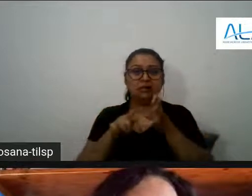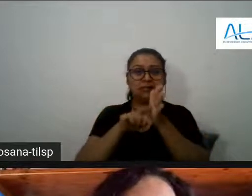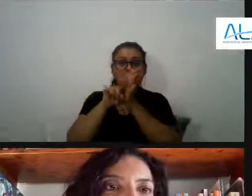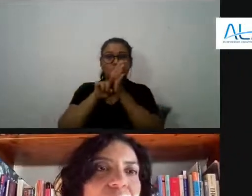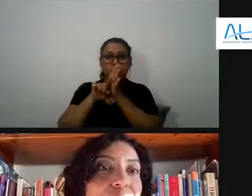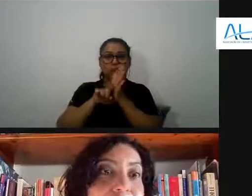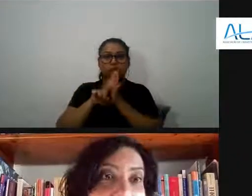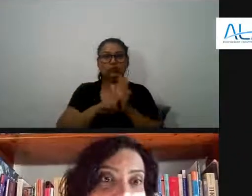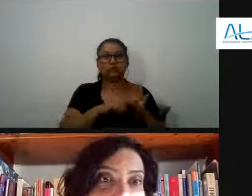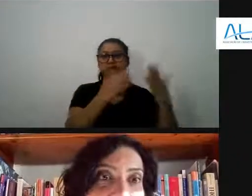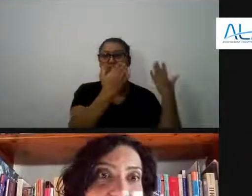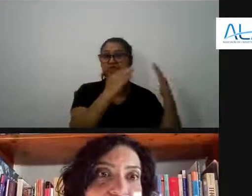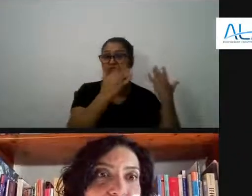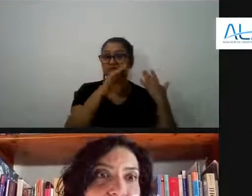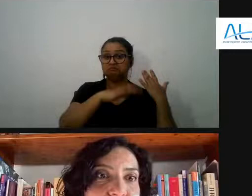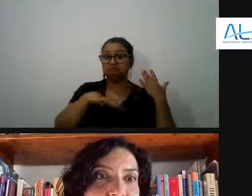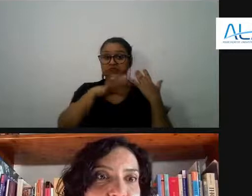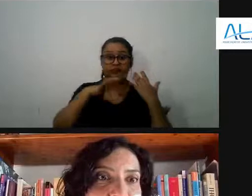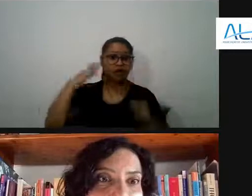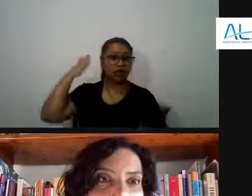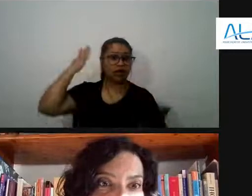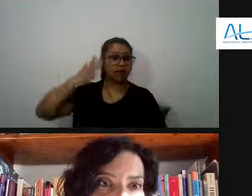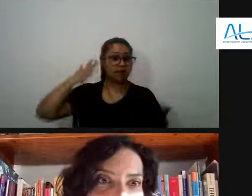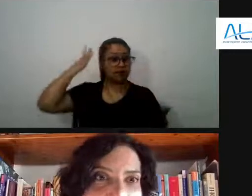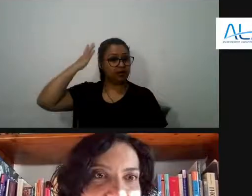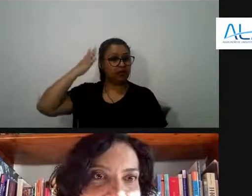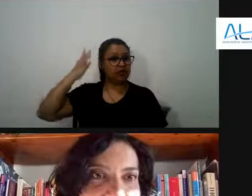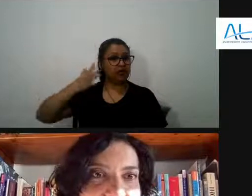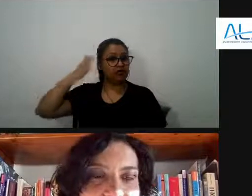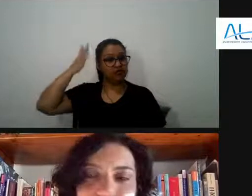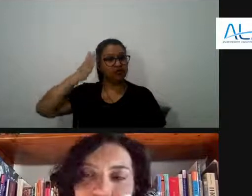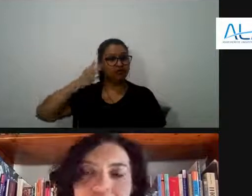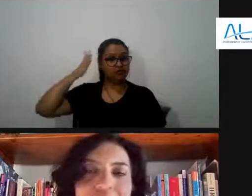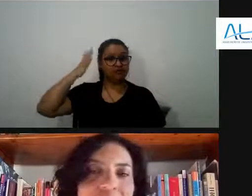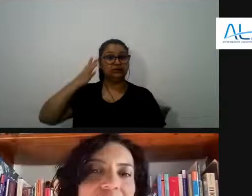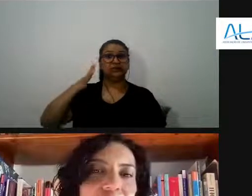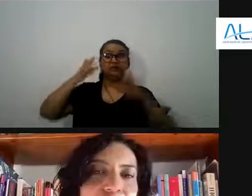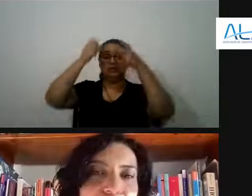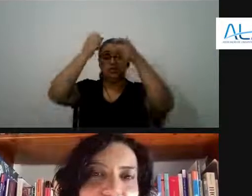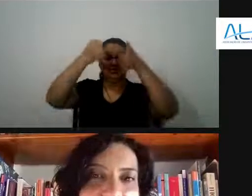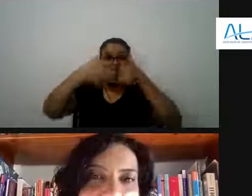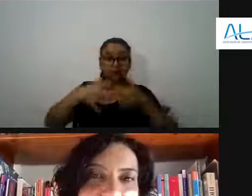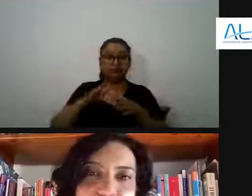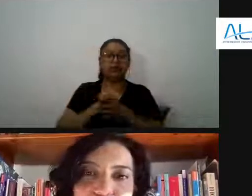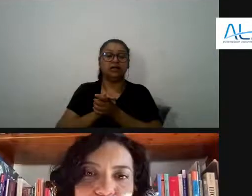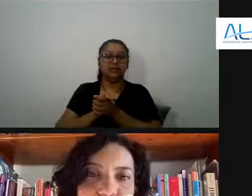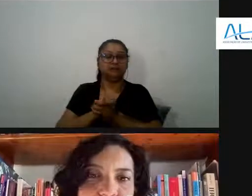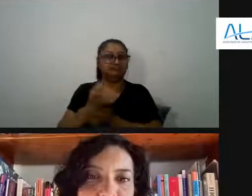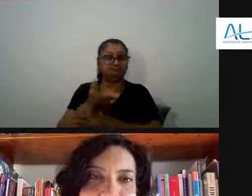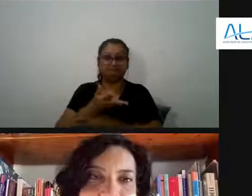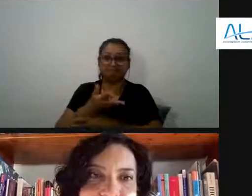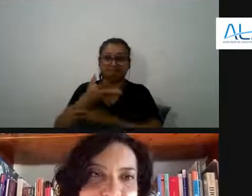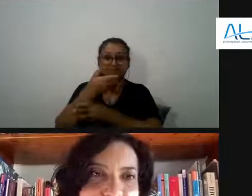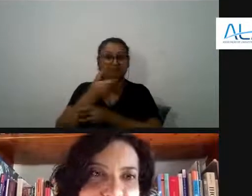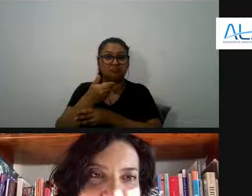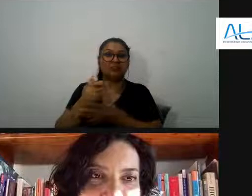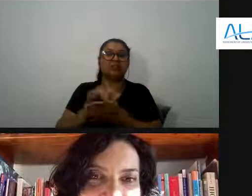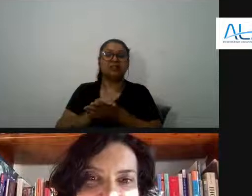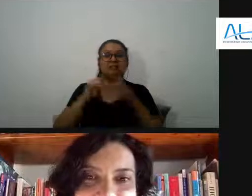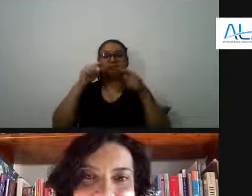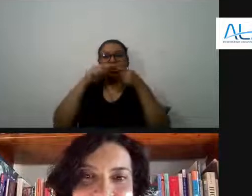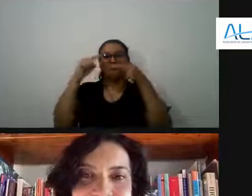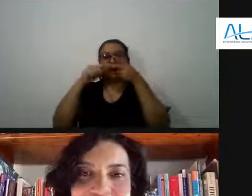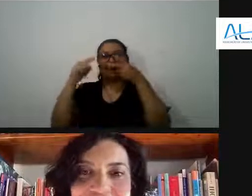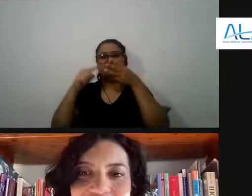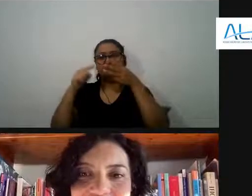parabenizando as palestrantes por tudo que foi por que vocês disseram né e a alta qualidade infelizmente eu não vou poder ler todos os